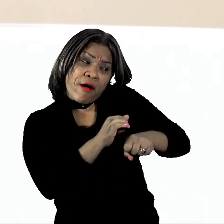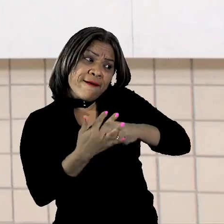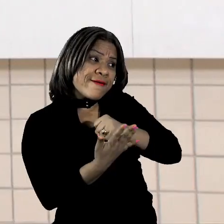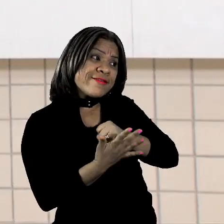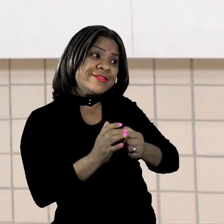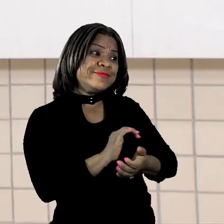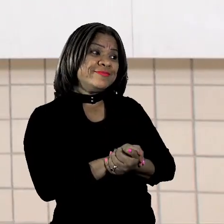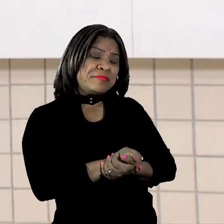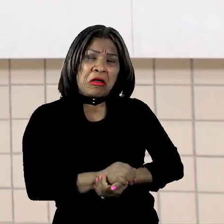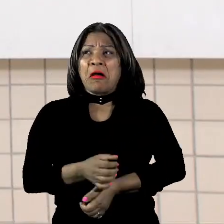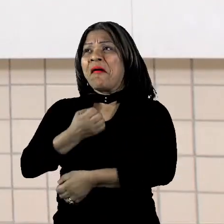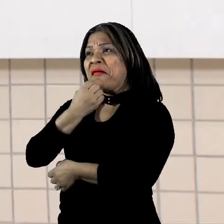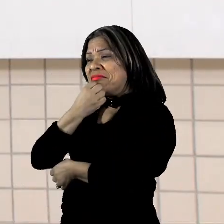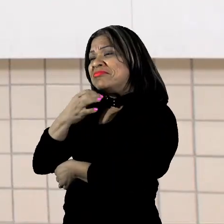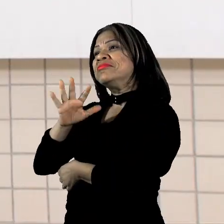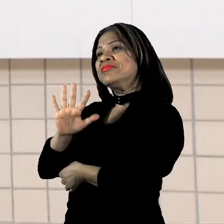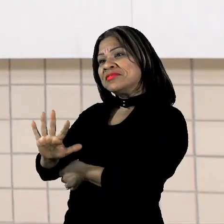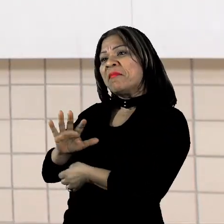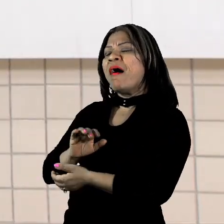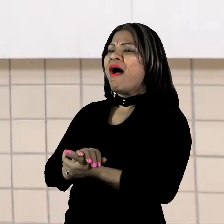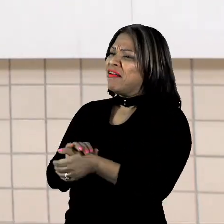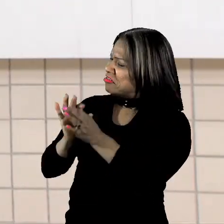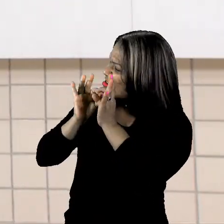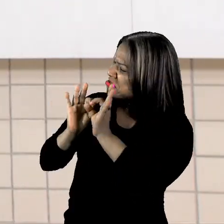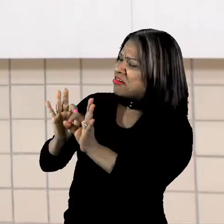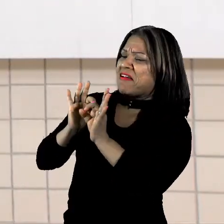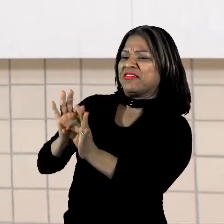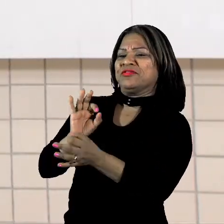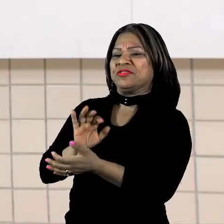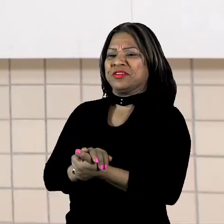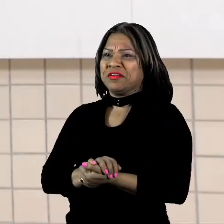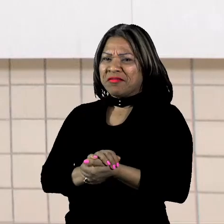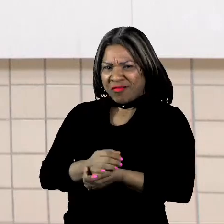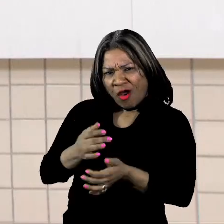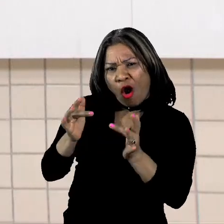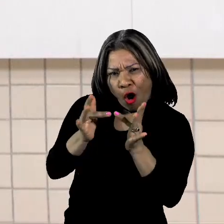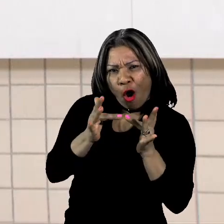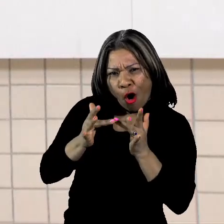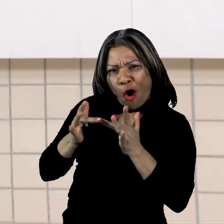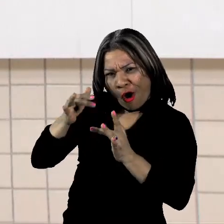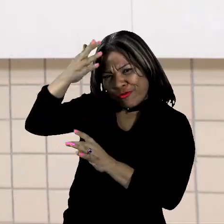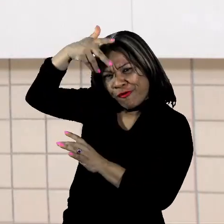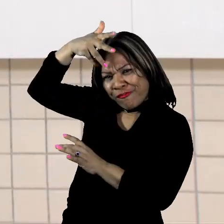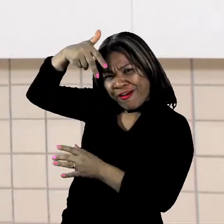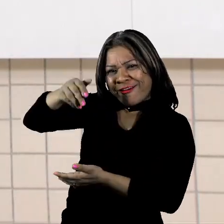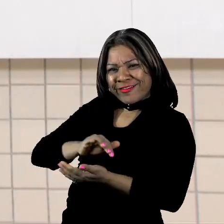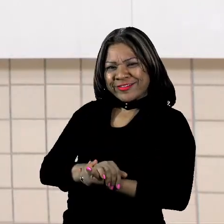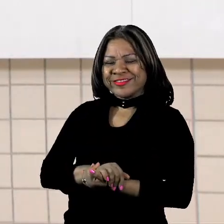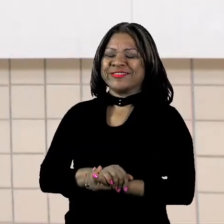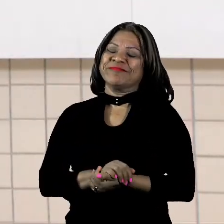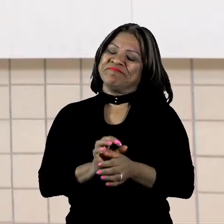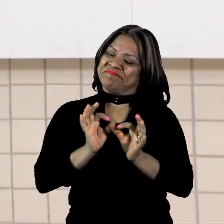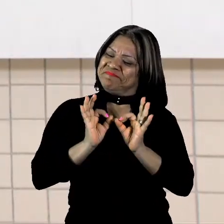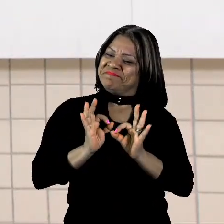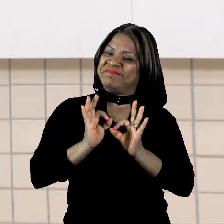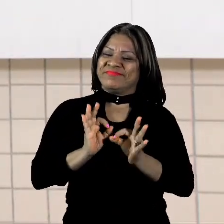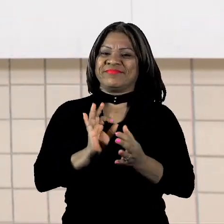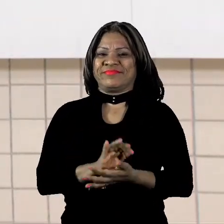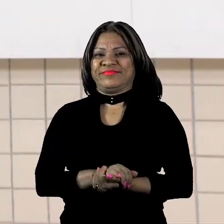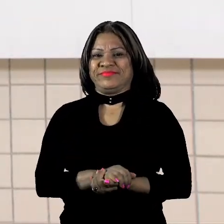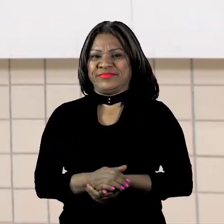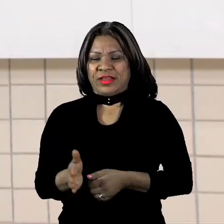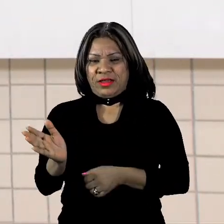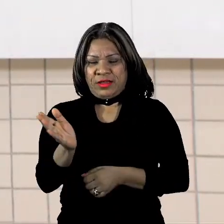Muito bem. Concordam com a Fava, Mentes Brilhantes? Perfeito. Vamos à segunda